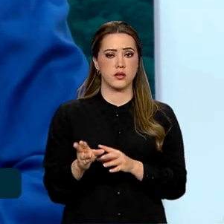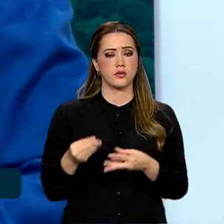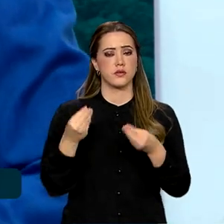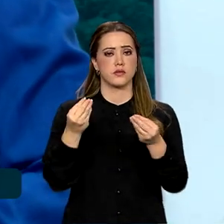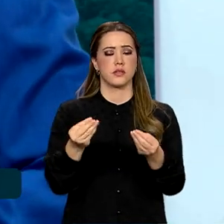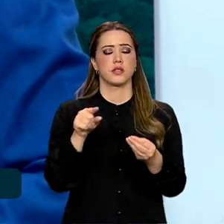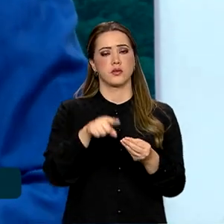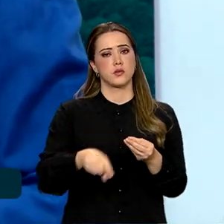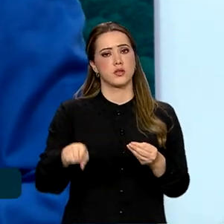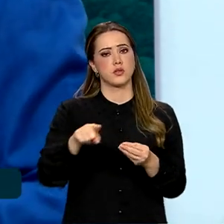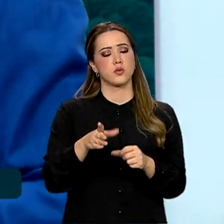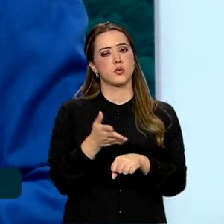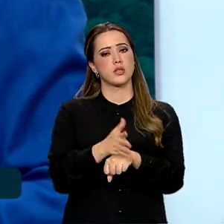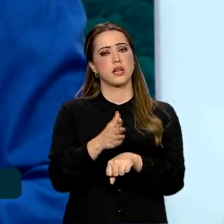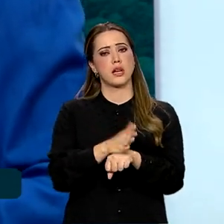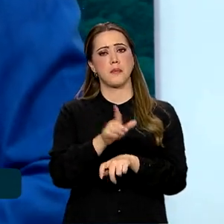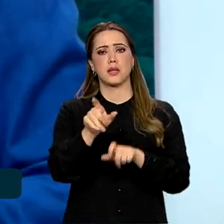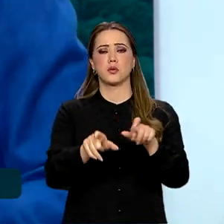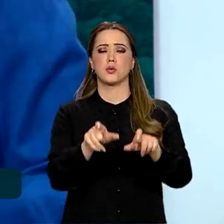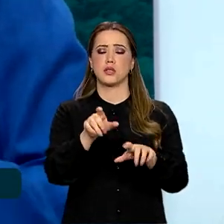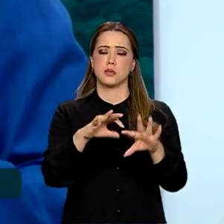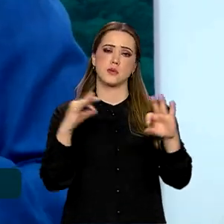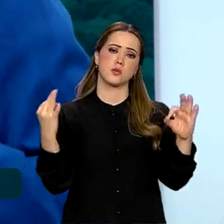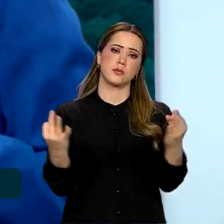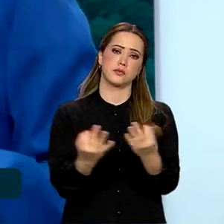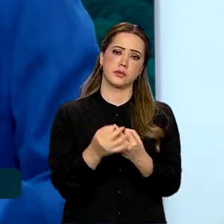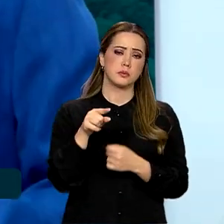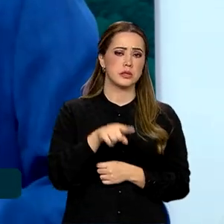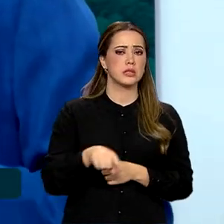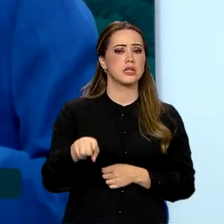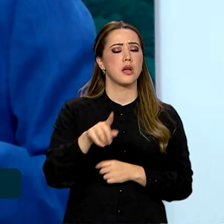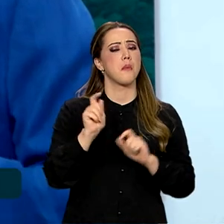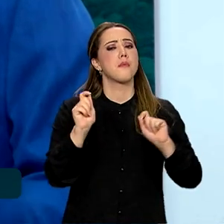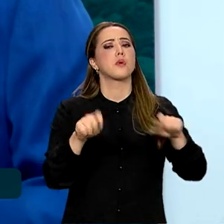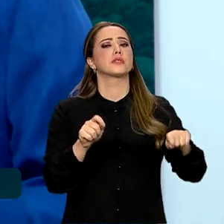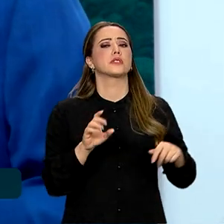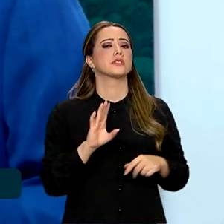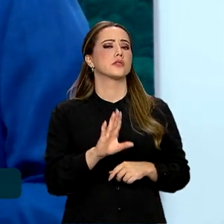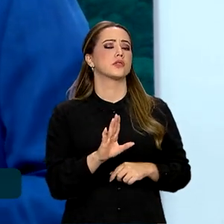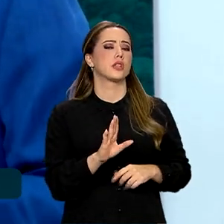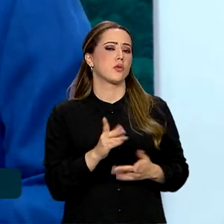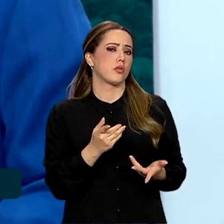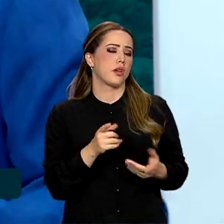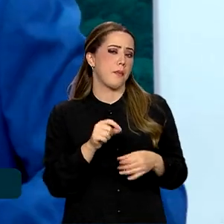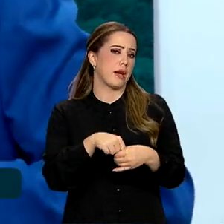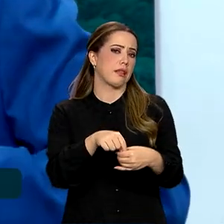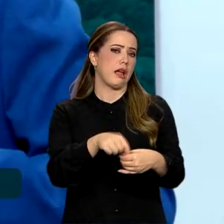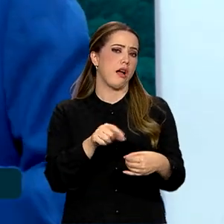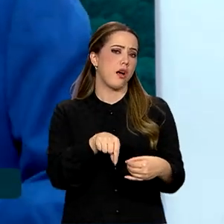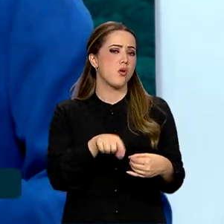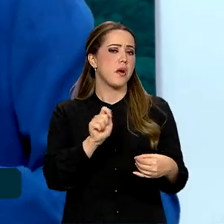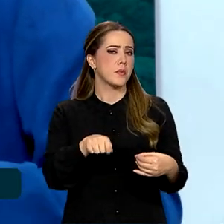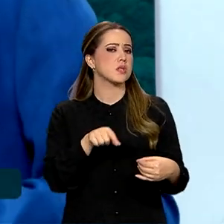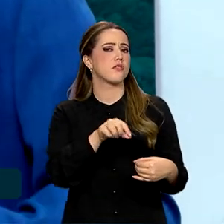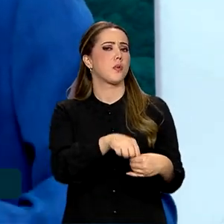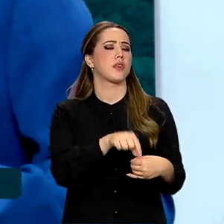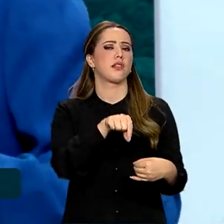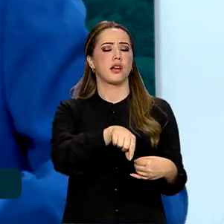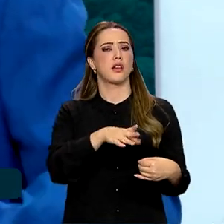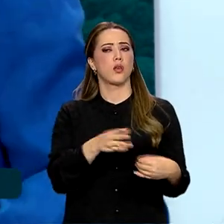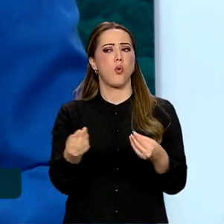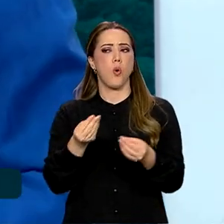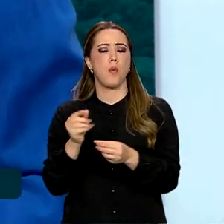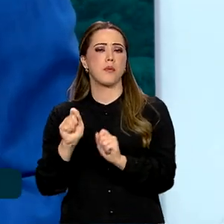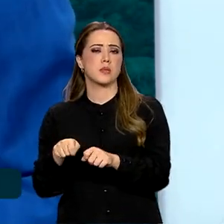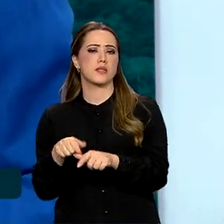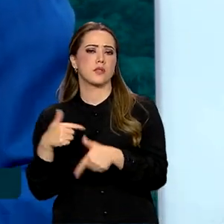qualificação dessas famílias. O que é possível produzir? O que é possível trabalhar